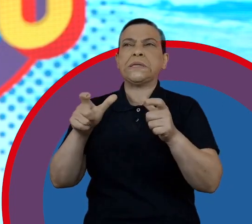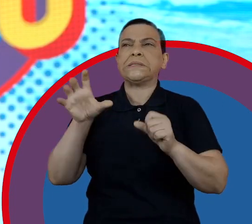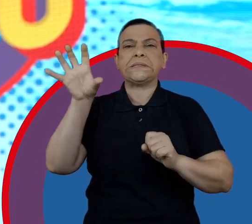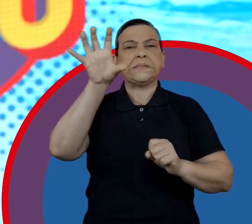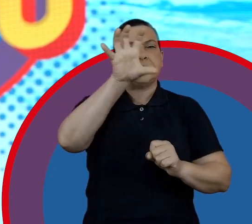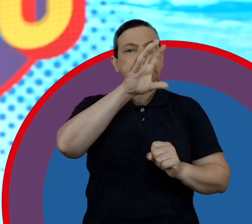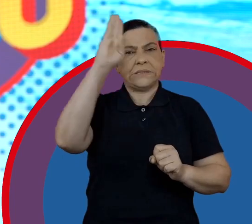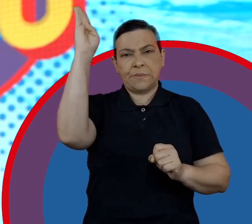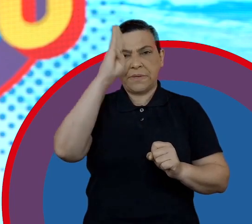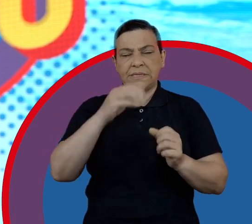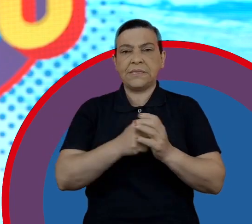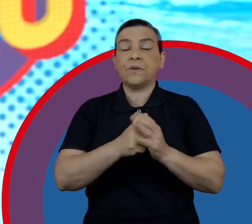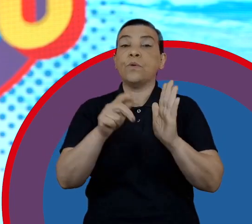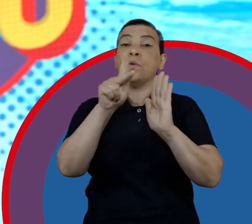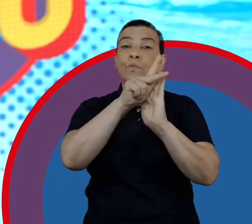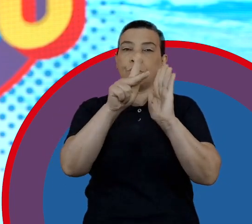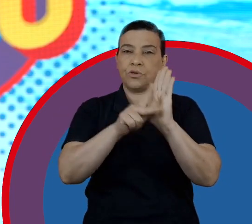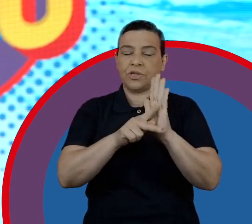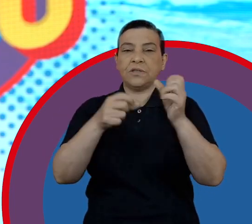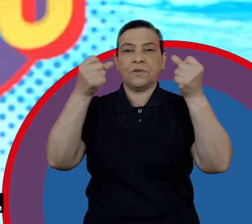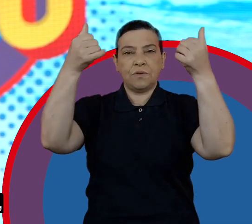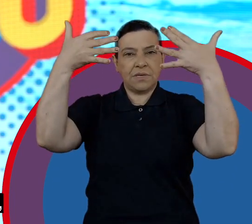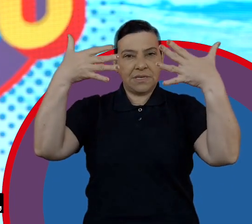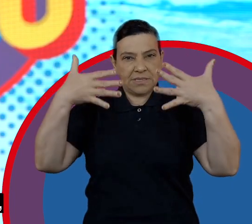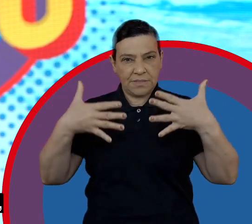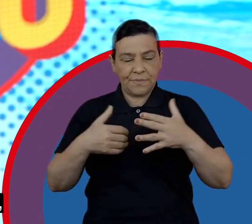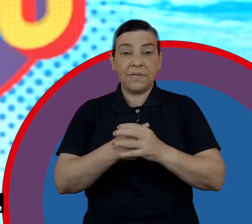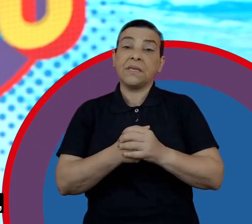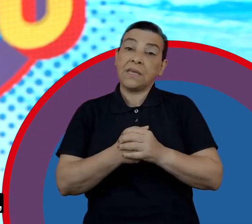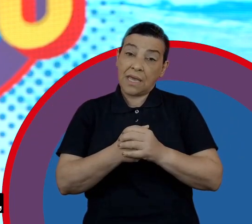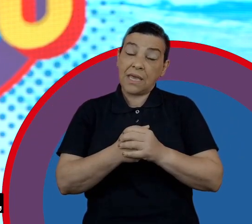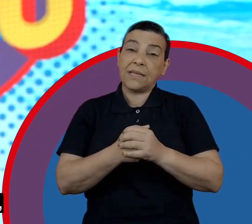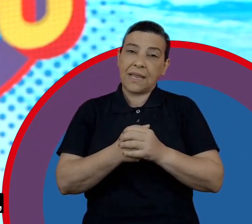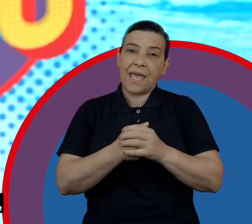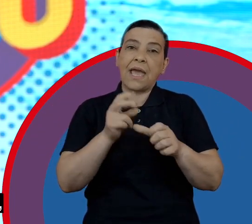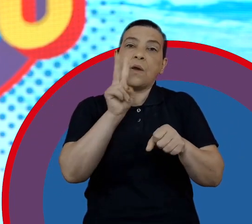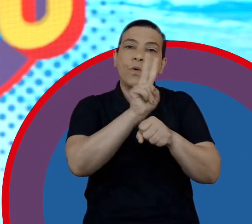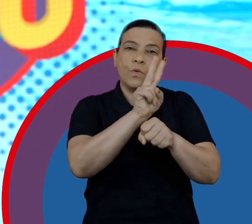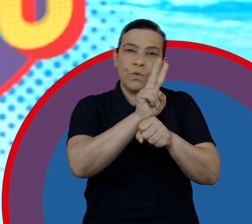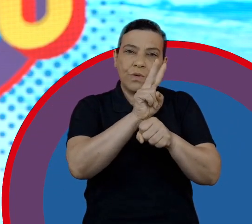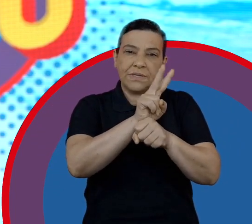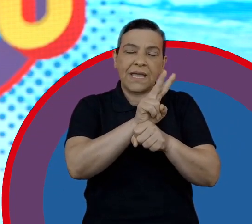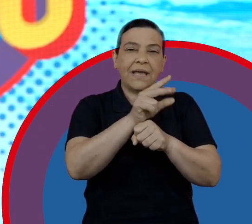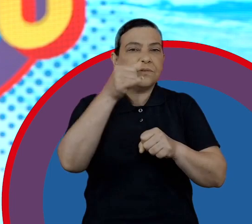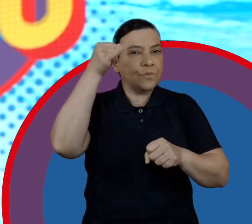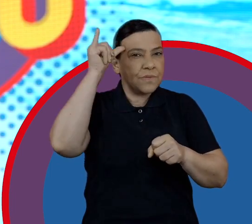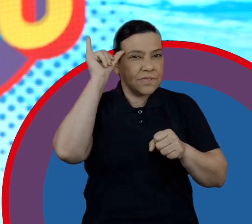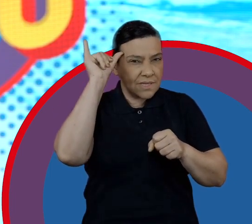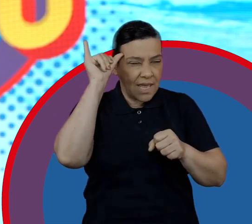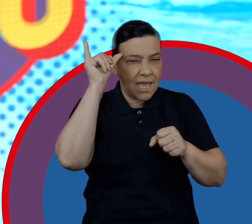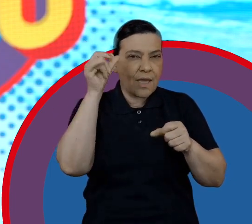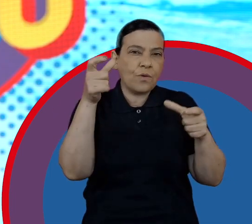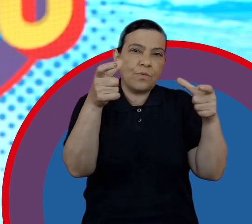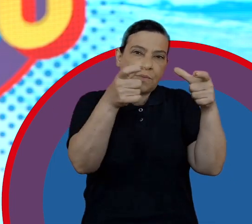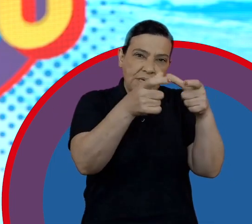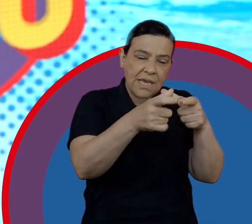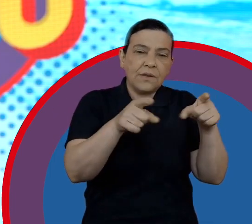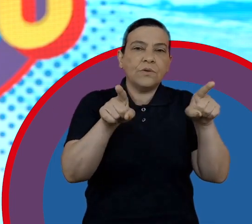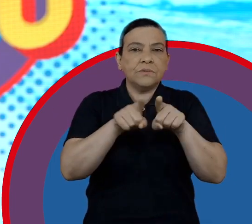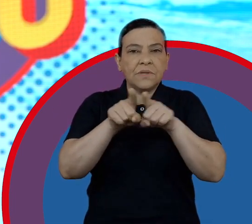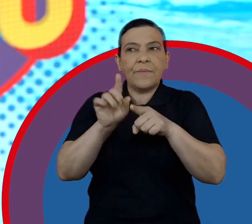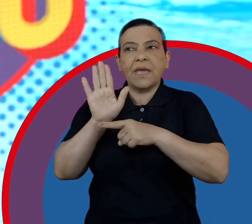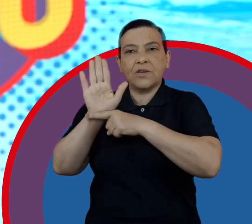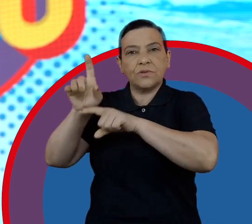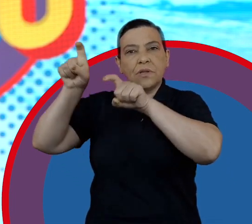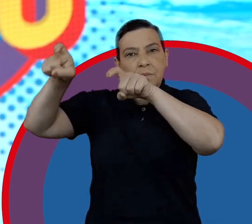Brasil, a gente tem, por exemplo, o projeto que eu citei sobre a produção sustentável de bezerros, desenvolvendo pequenos produtores no norte do Mato